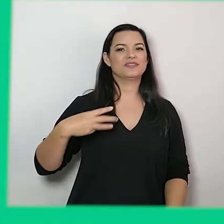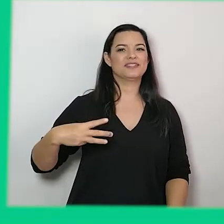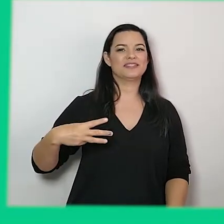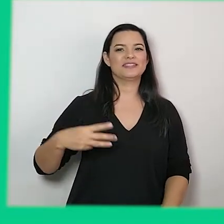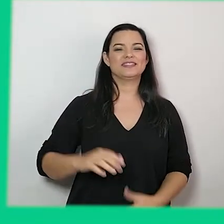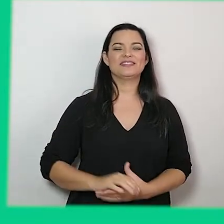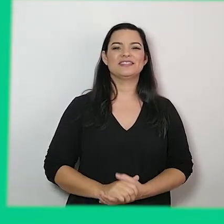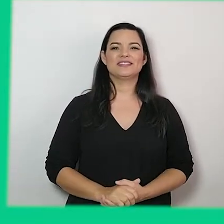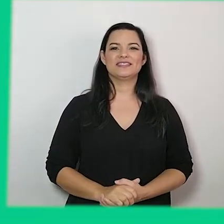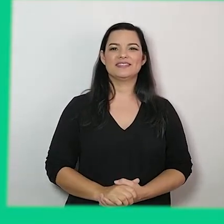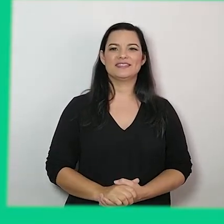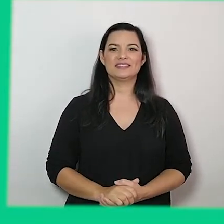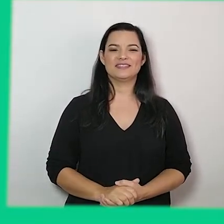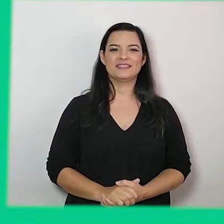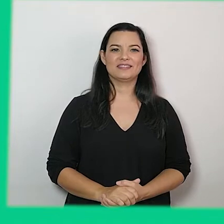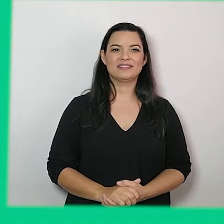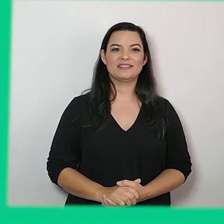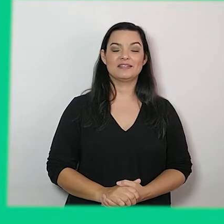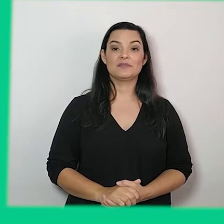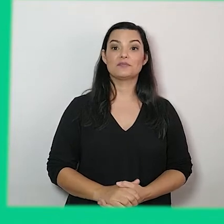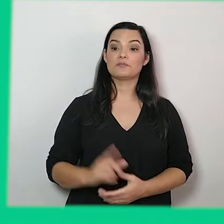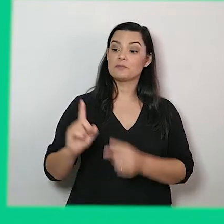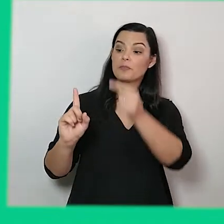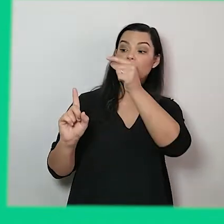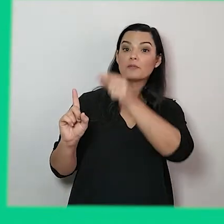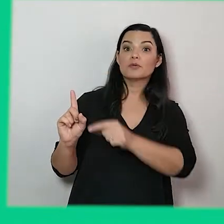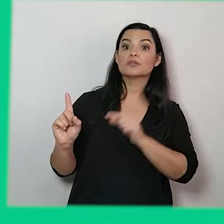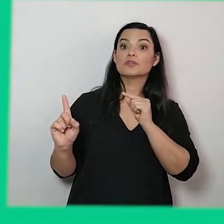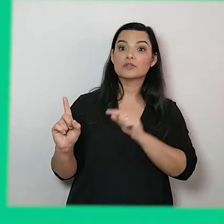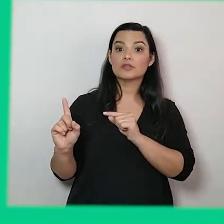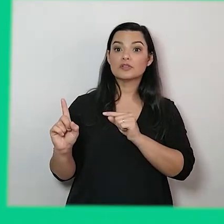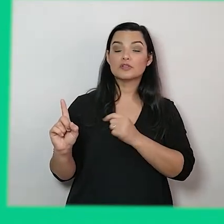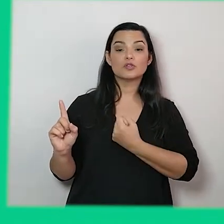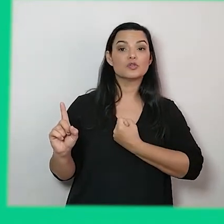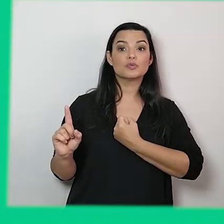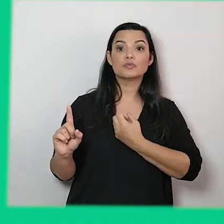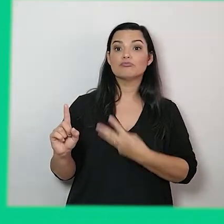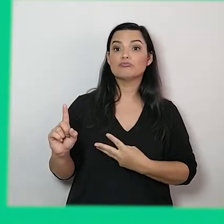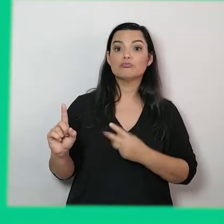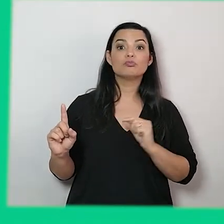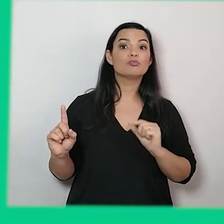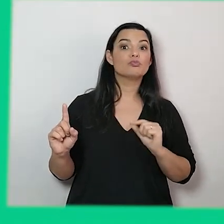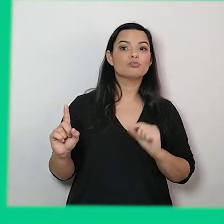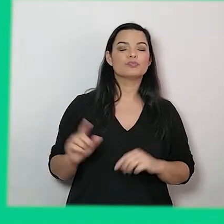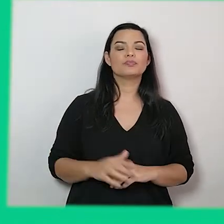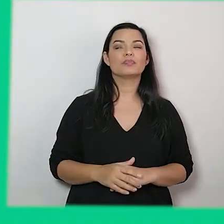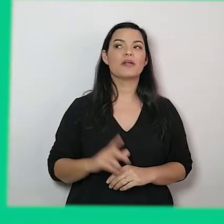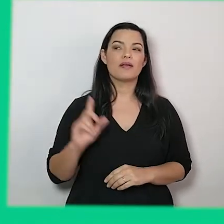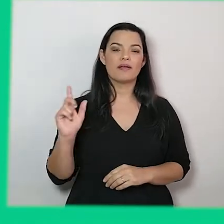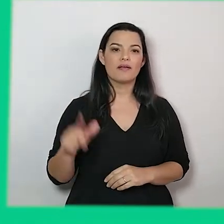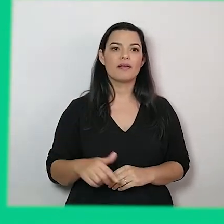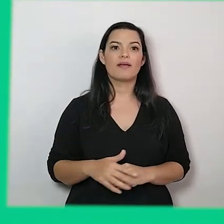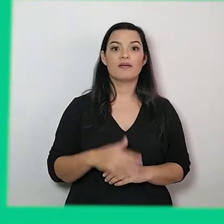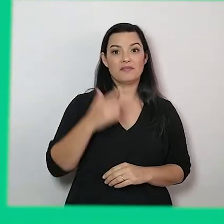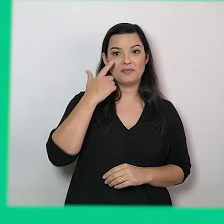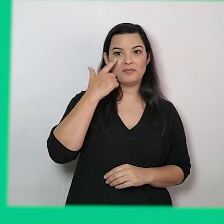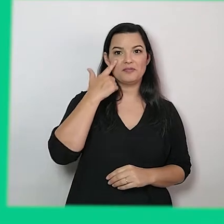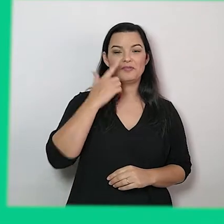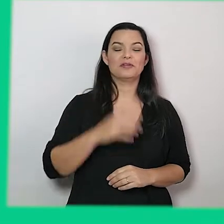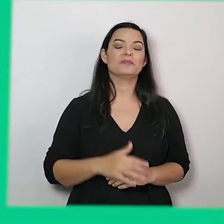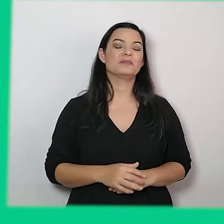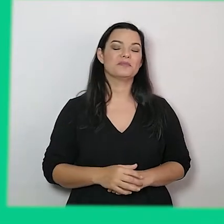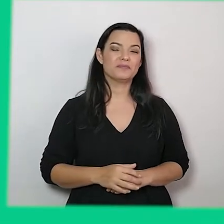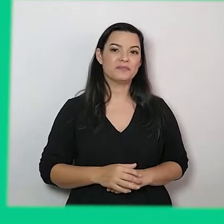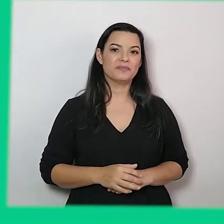A nossa personagem de número três era, olha só, muito